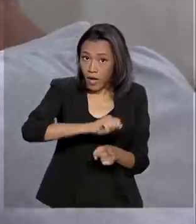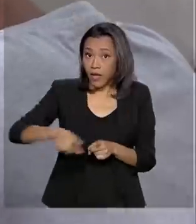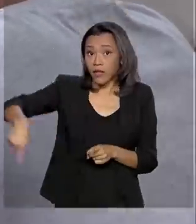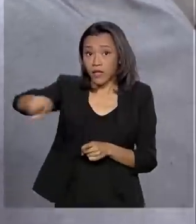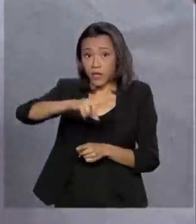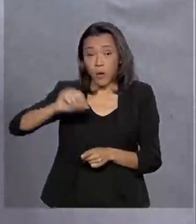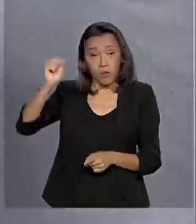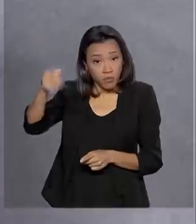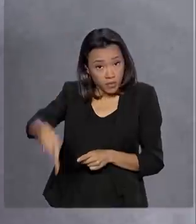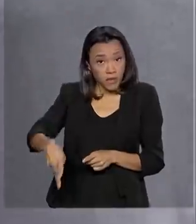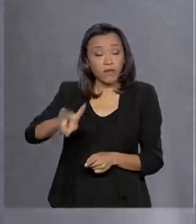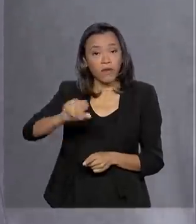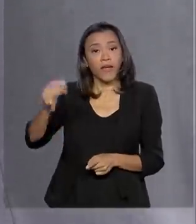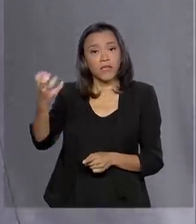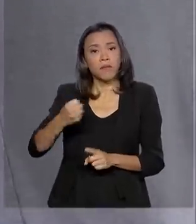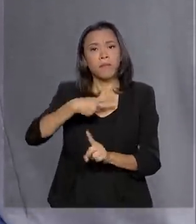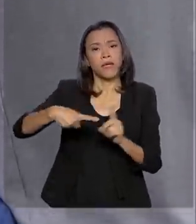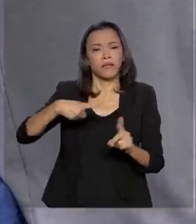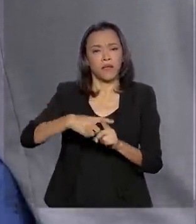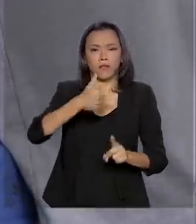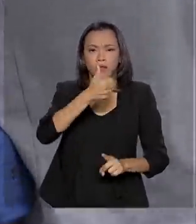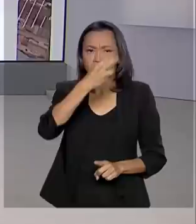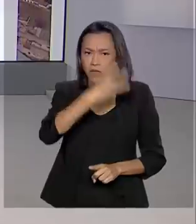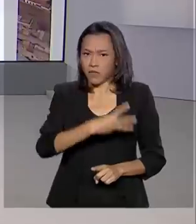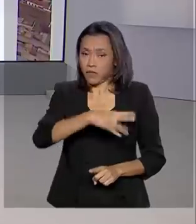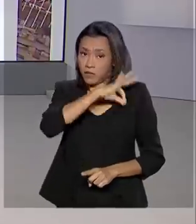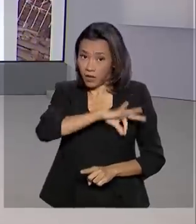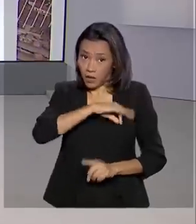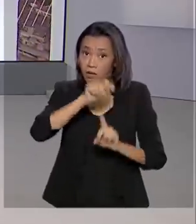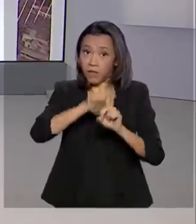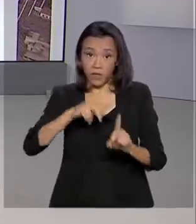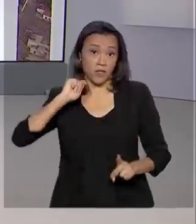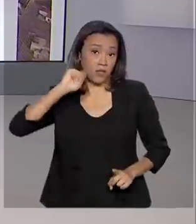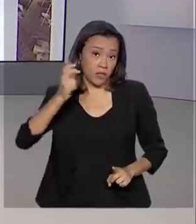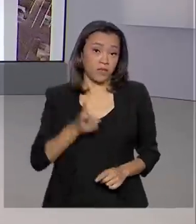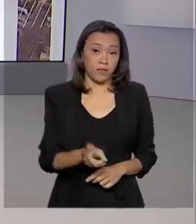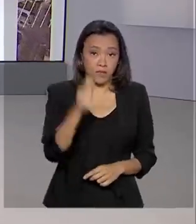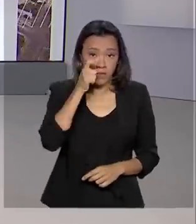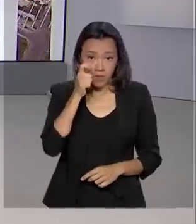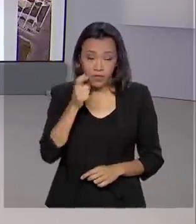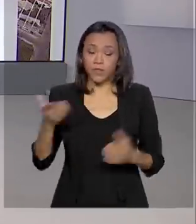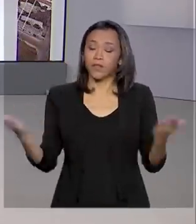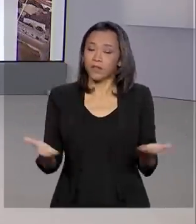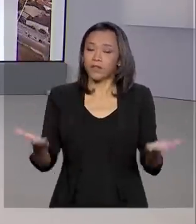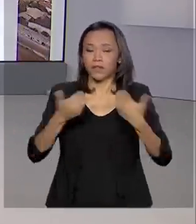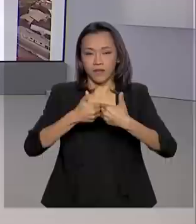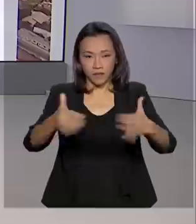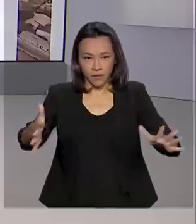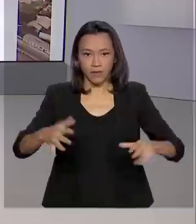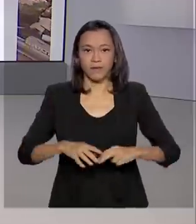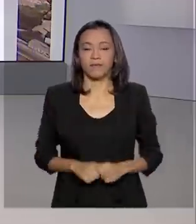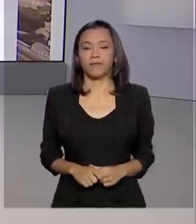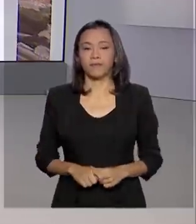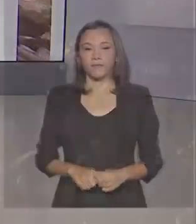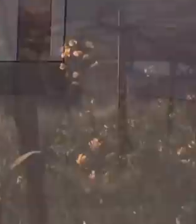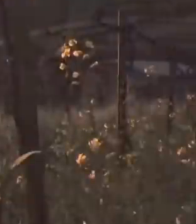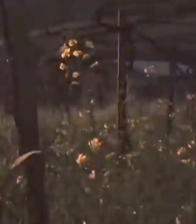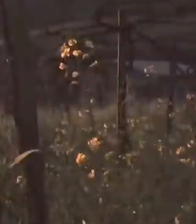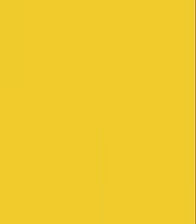metade do 13º salário em abril. Fique com a gente, o Brasil em Dia começa agora.